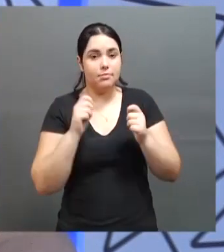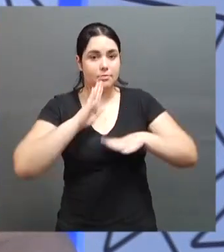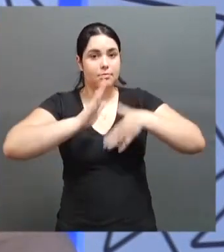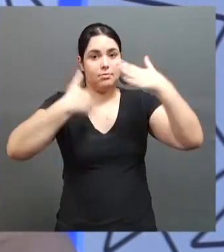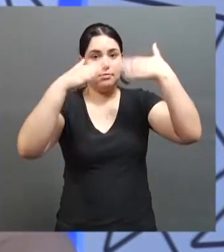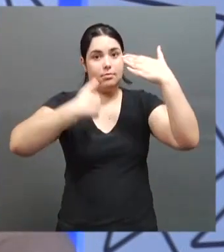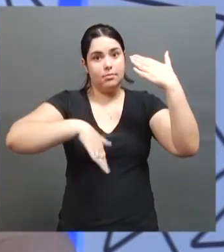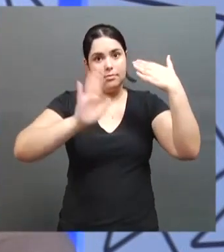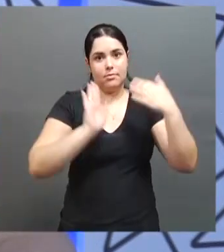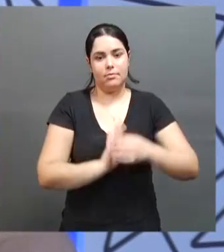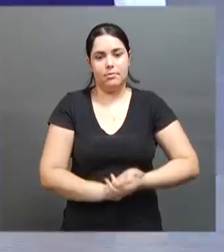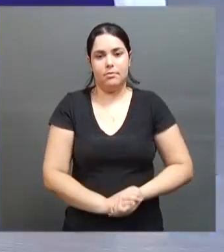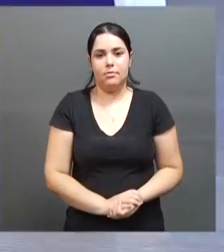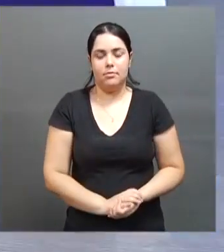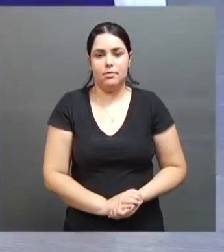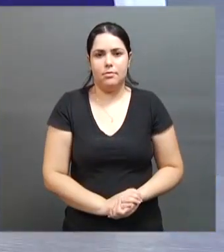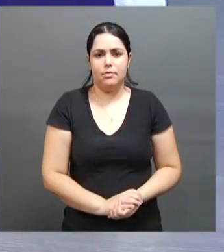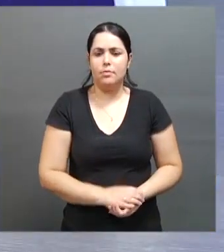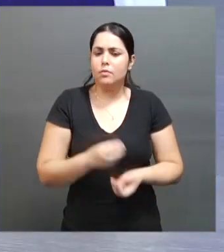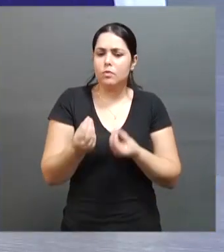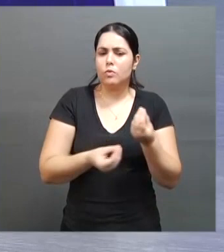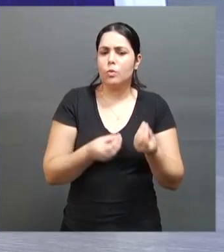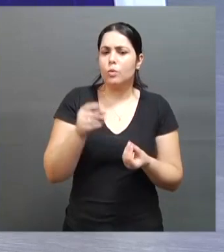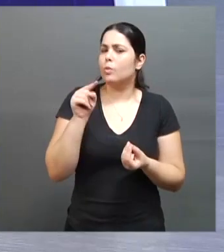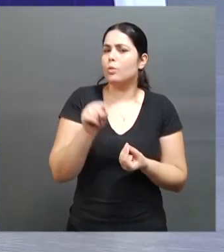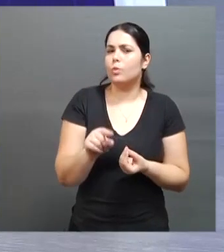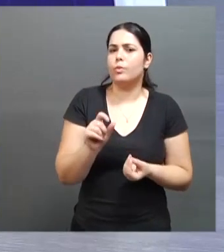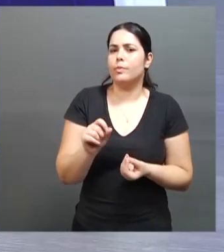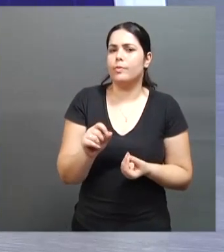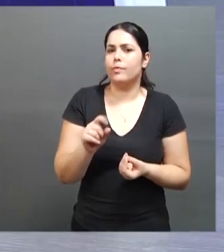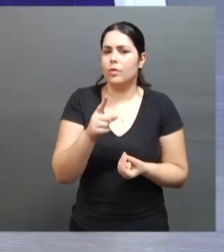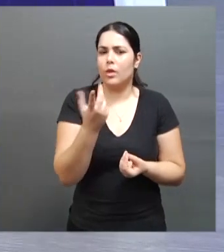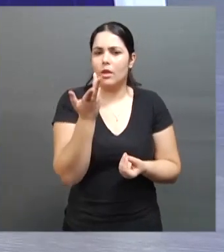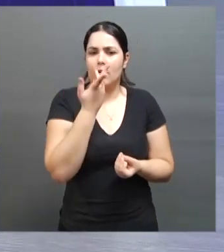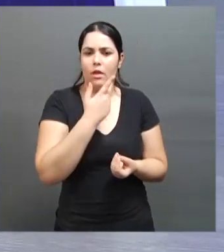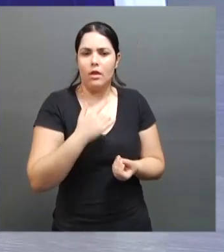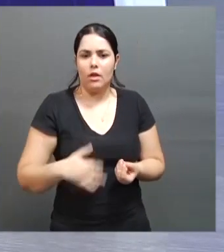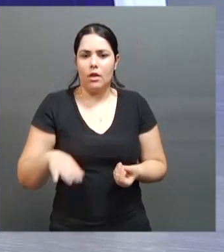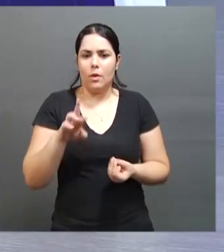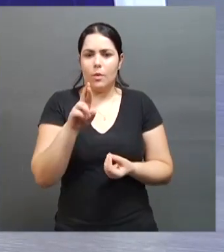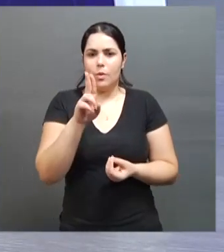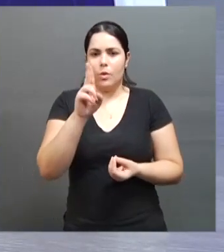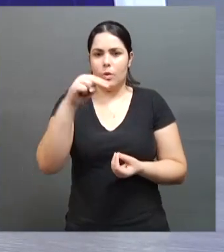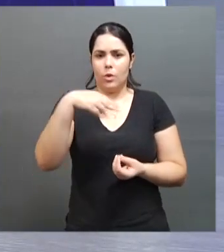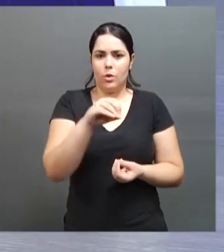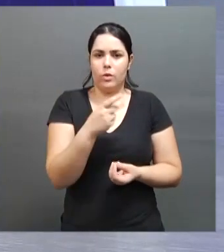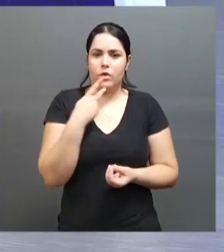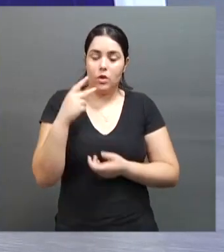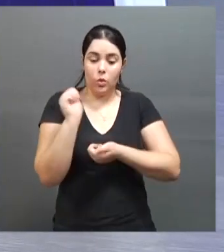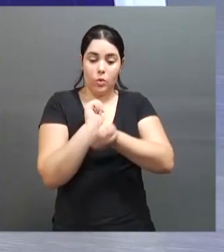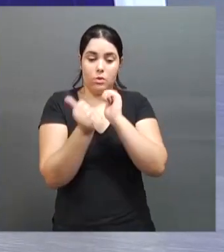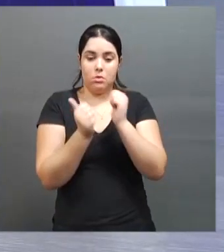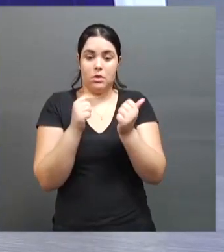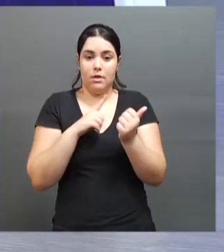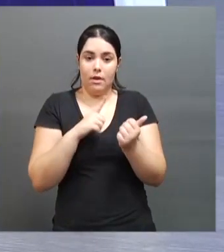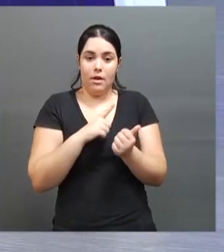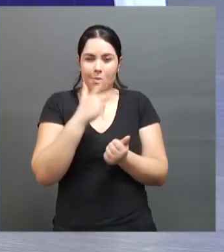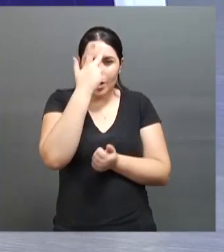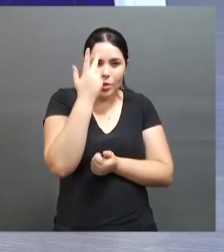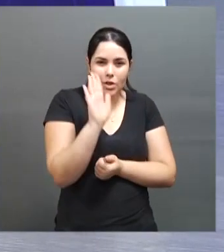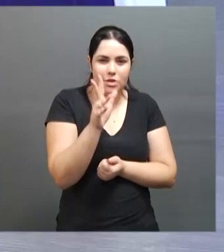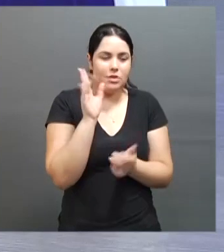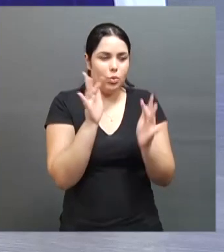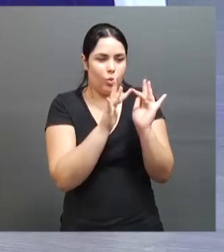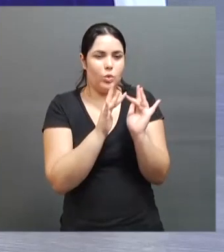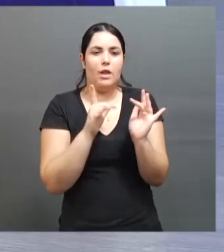de crescer mais. E como é que foi no seu caso? Desde que você era criança, o Bruno comentou que geralmente o esporte tem muito isso, né? O atleta já